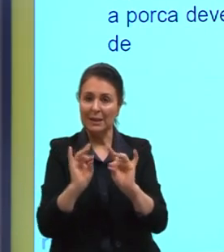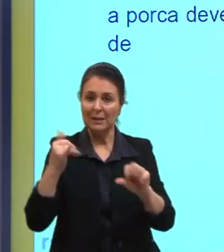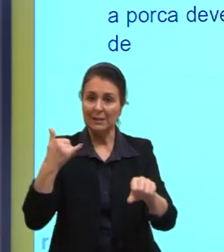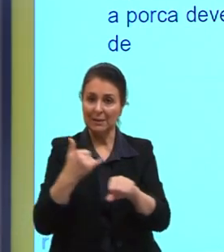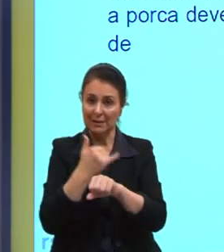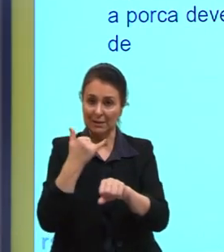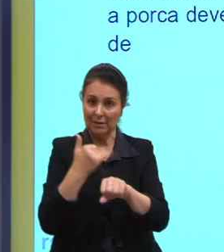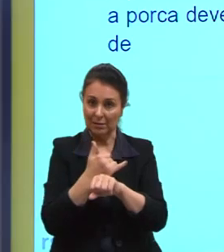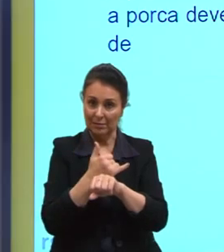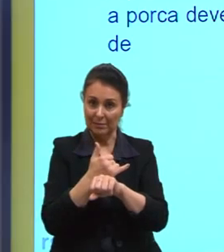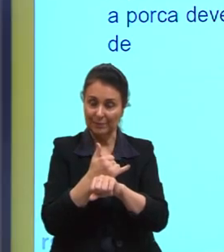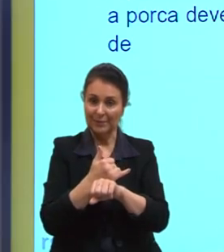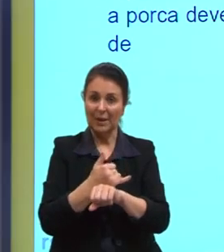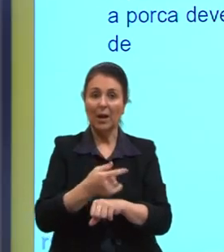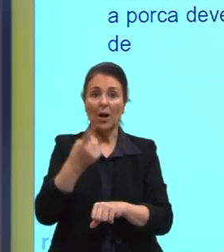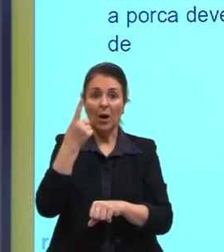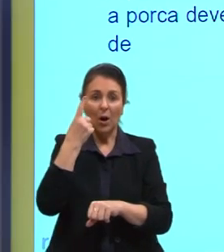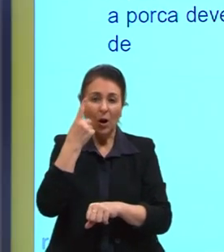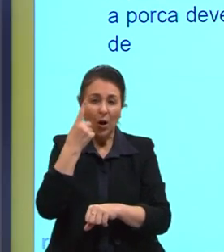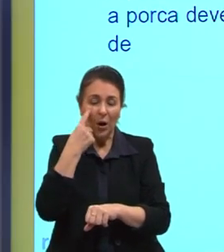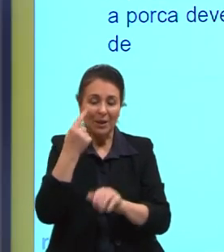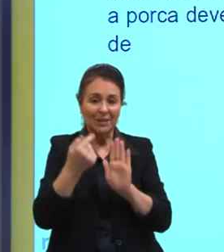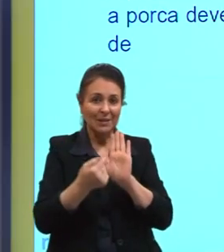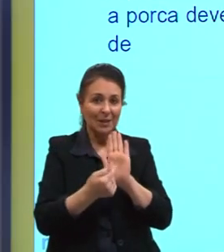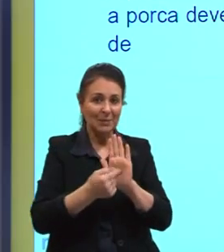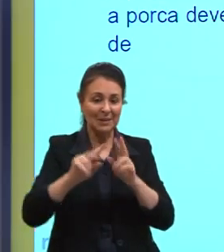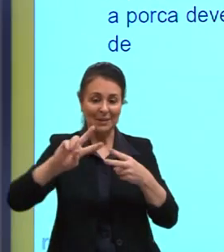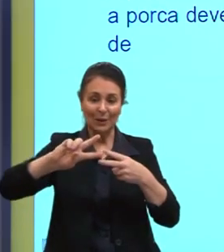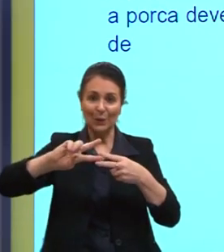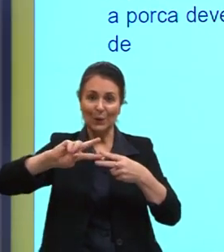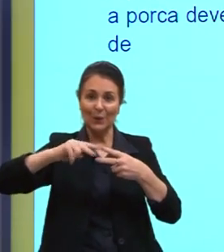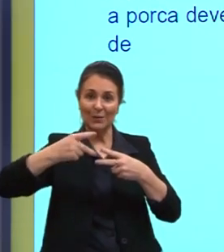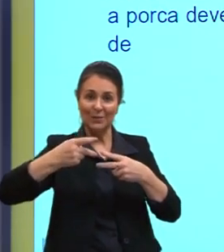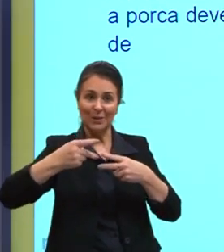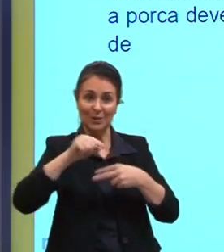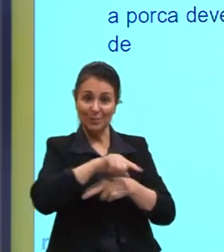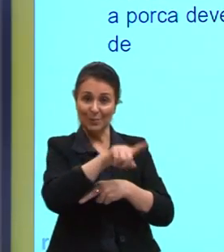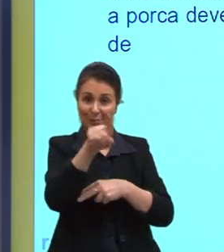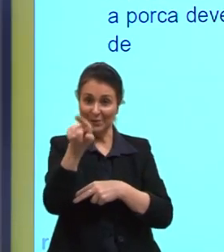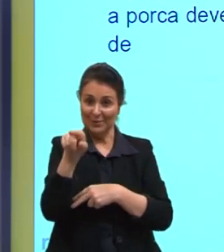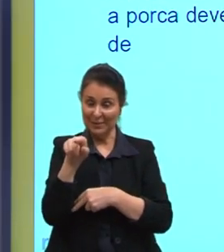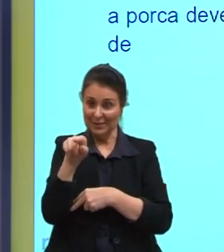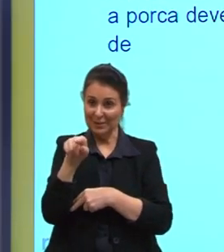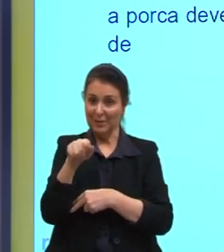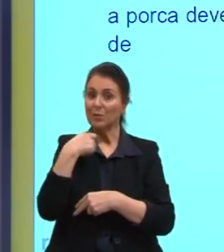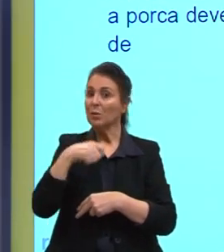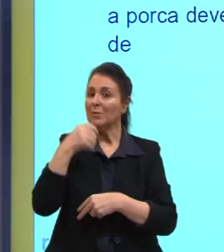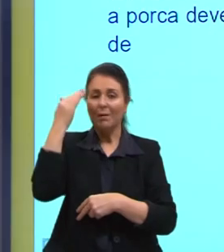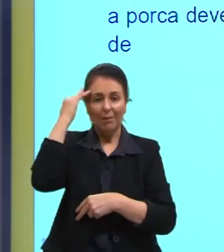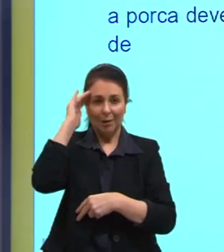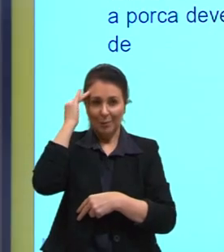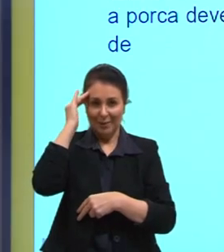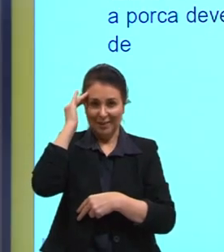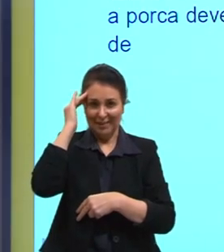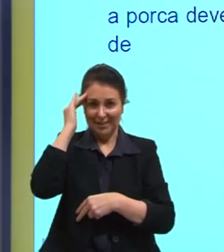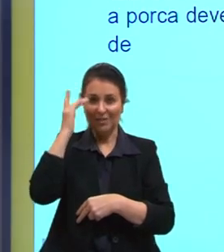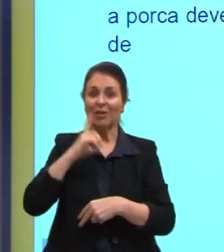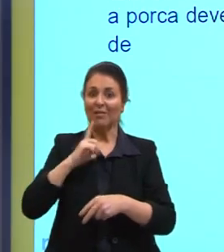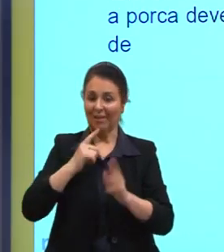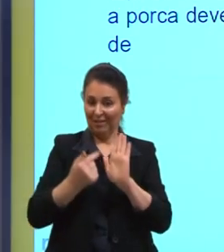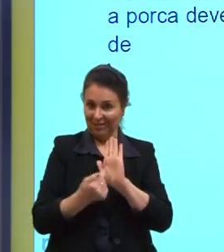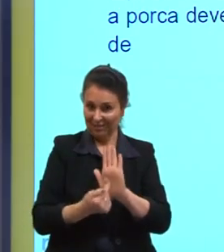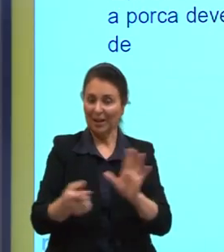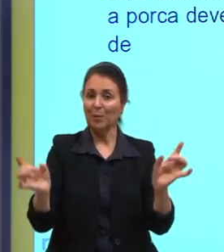como eu falei para vocês, ele já está apresentando o coeficiente para vocês. Isso aqui vocês não precisam saber, os valores.